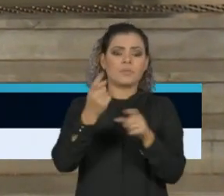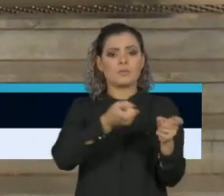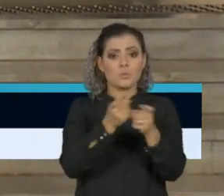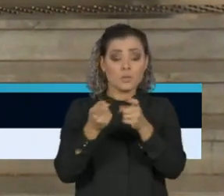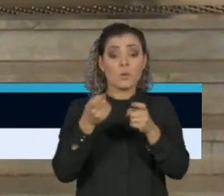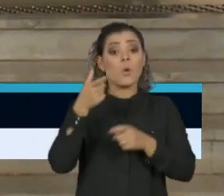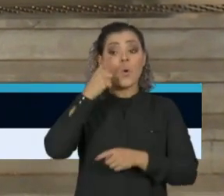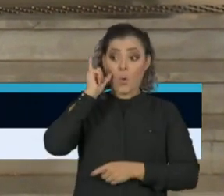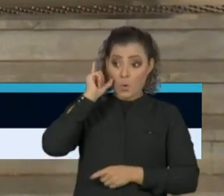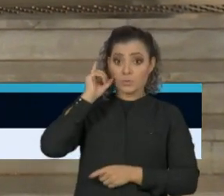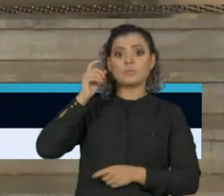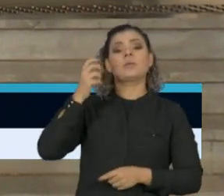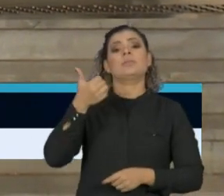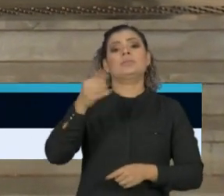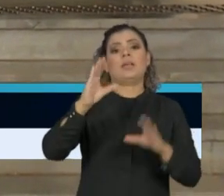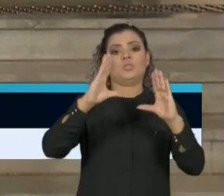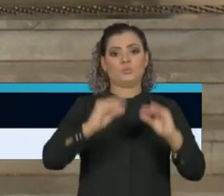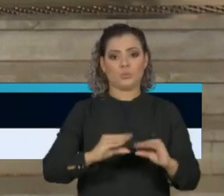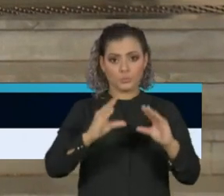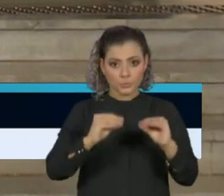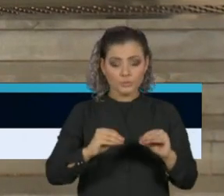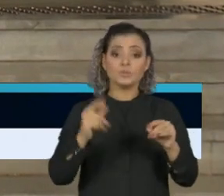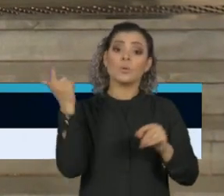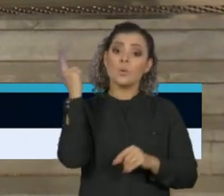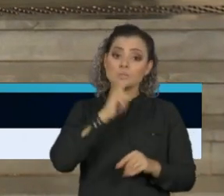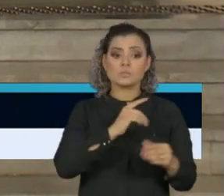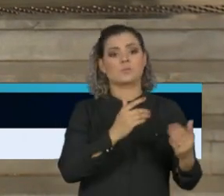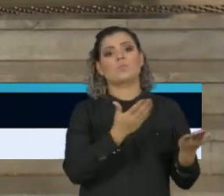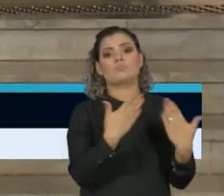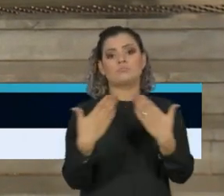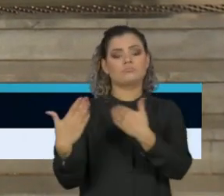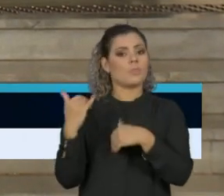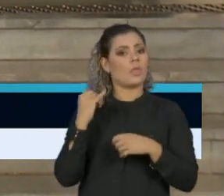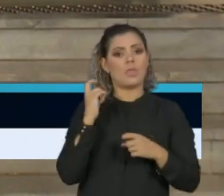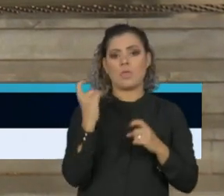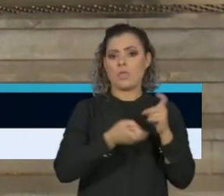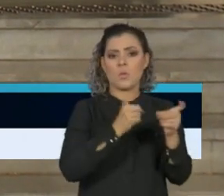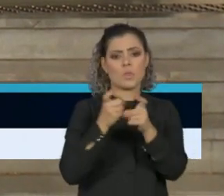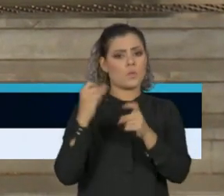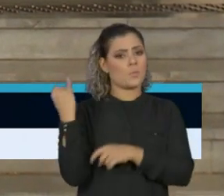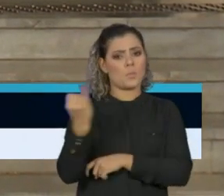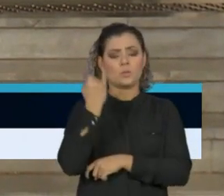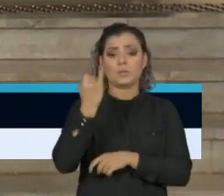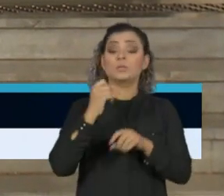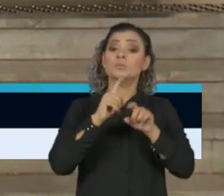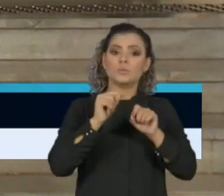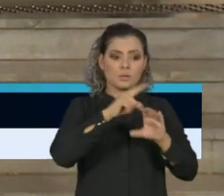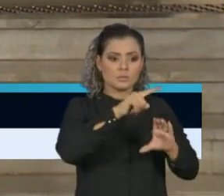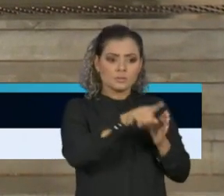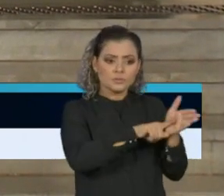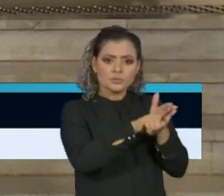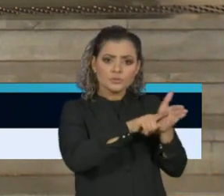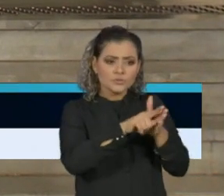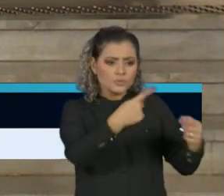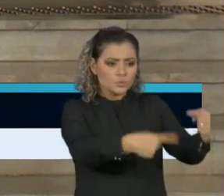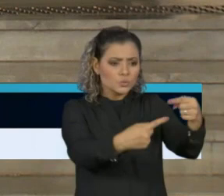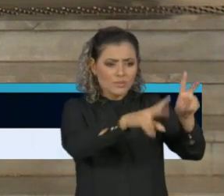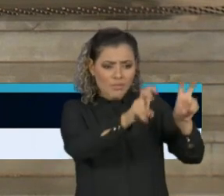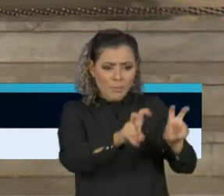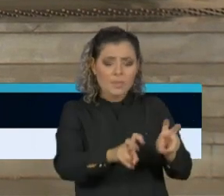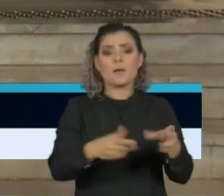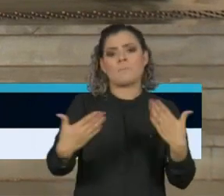horas, nós tivemos uma reunião que foi importantíssima do ponto de vista de revisão científica de tudo que está sendo discutido,